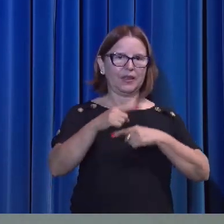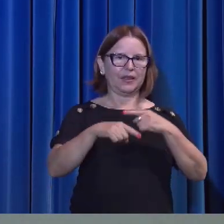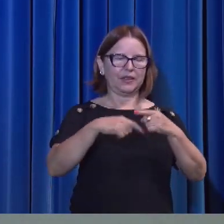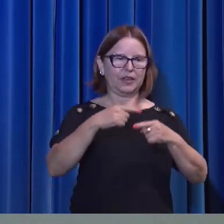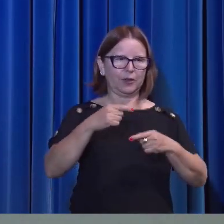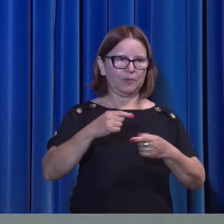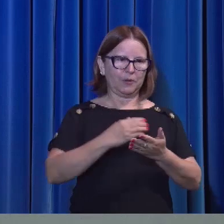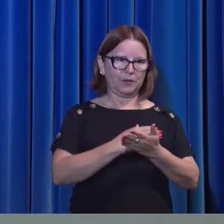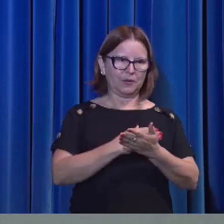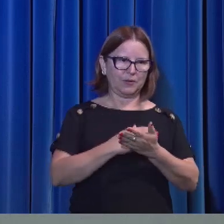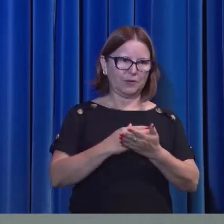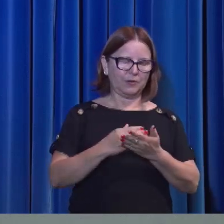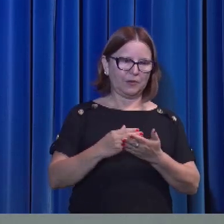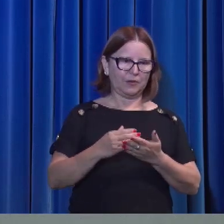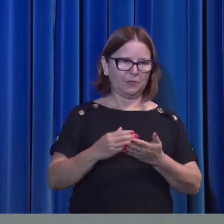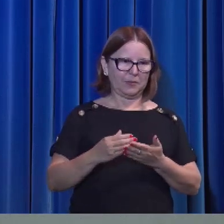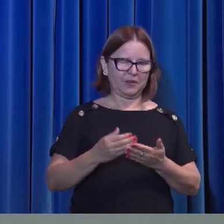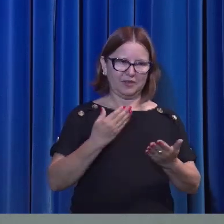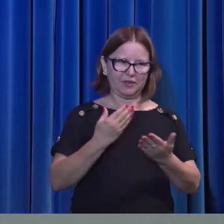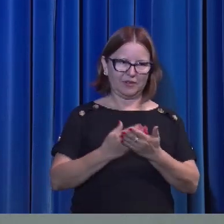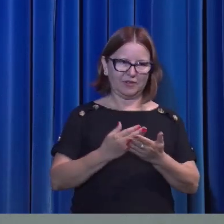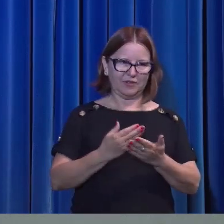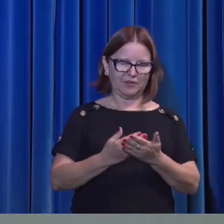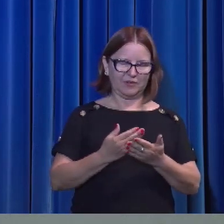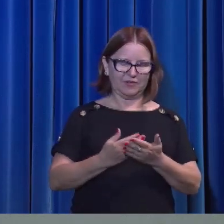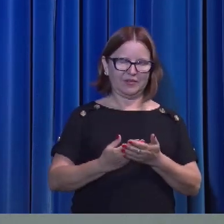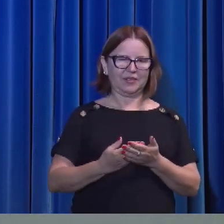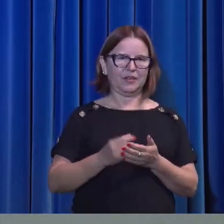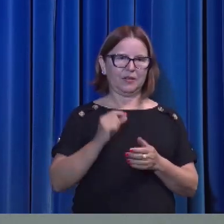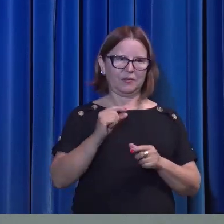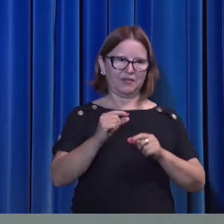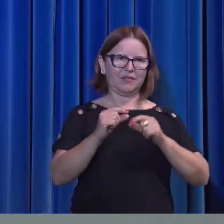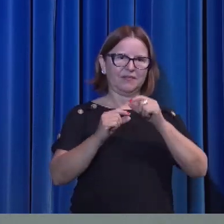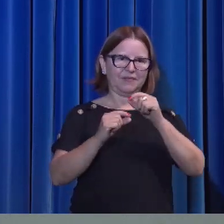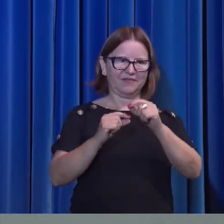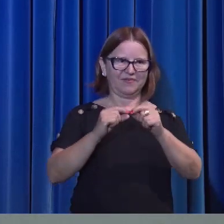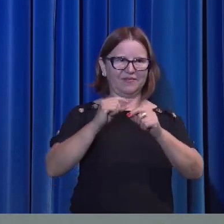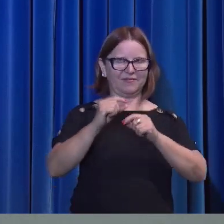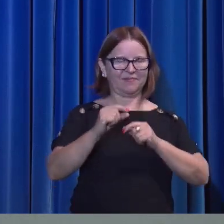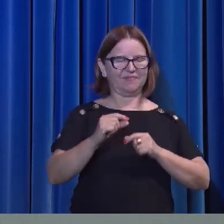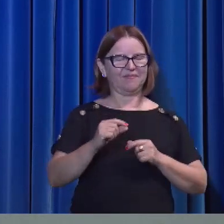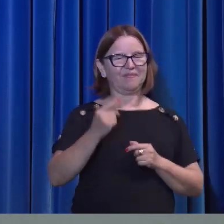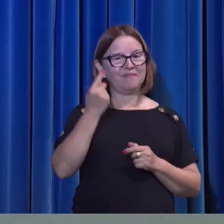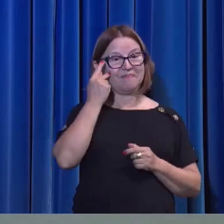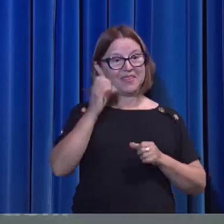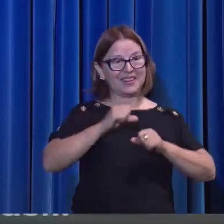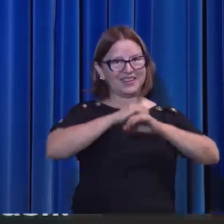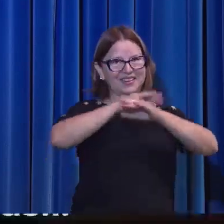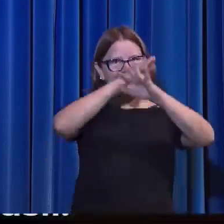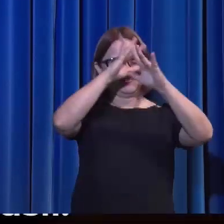nós estaremos caminhando neste texto para a glória do Senhor.